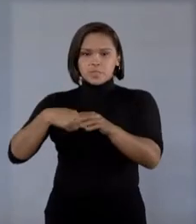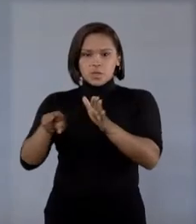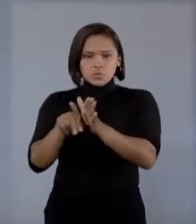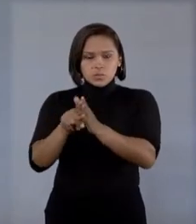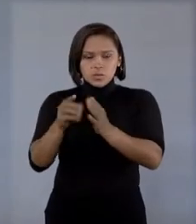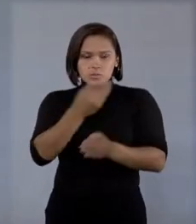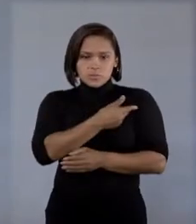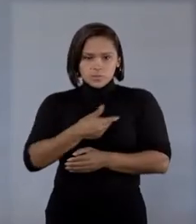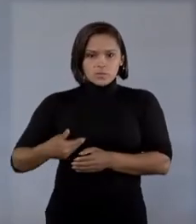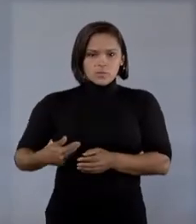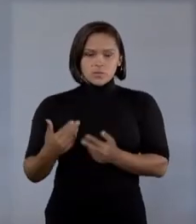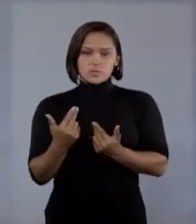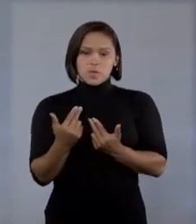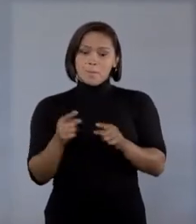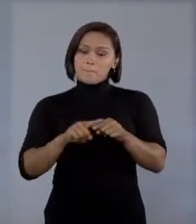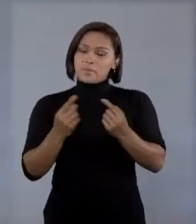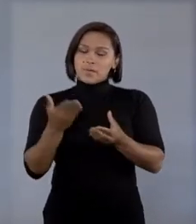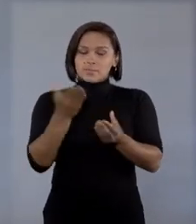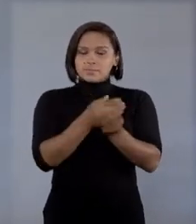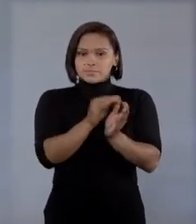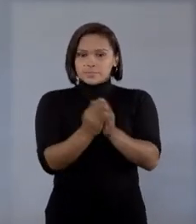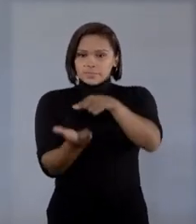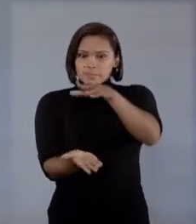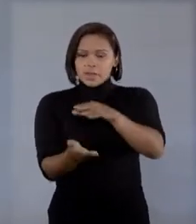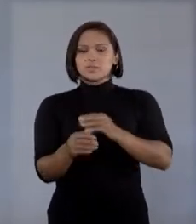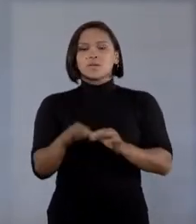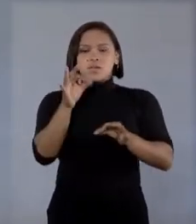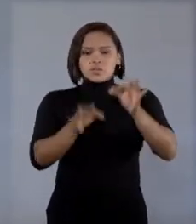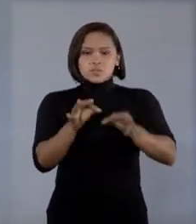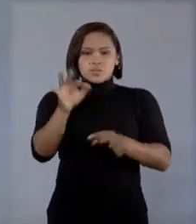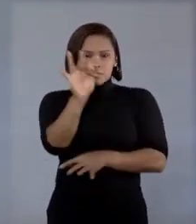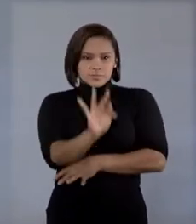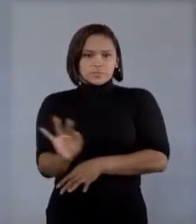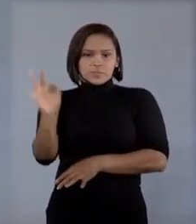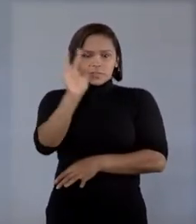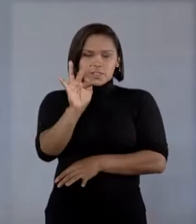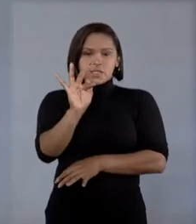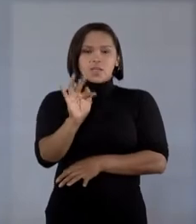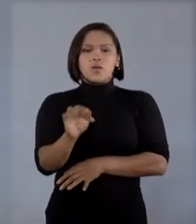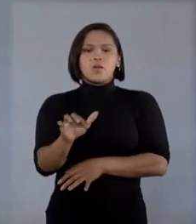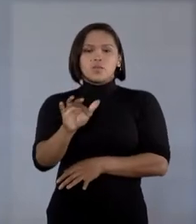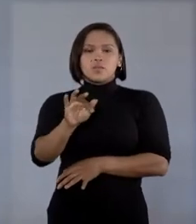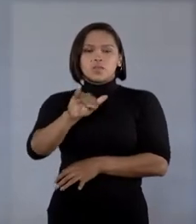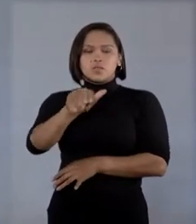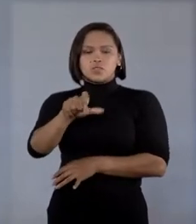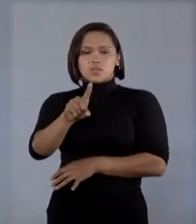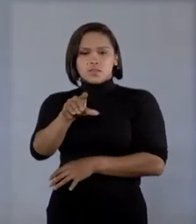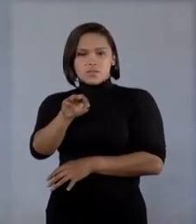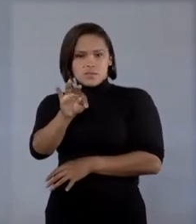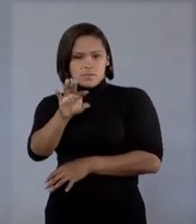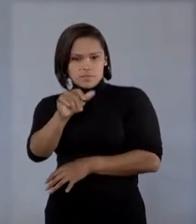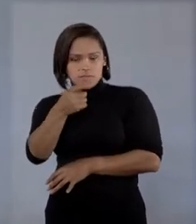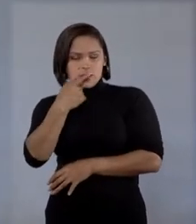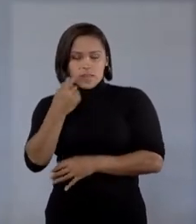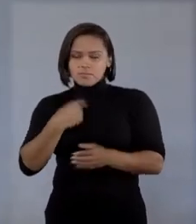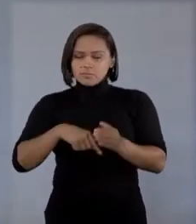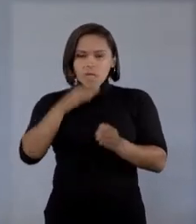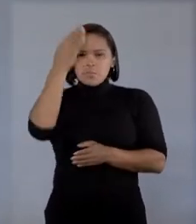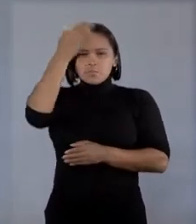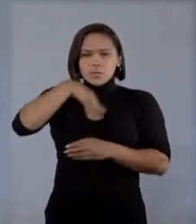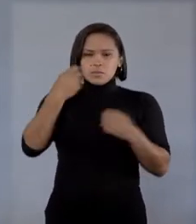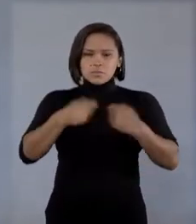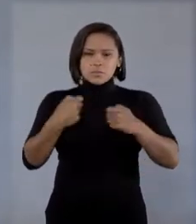Mas apesar de submeter os autos à Justiça Federal, o TJDFT entendeu que não seria o caso de anular as provas obtidas nas